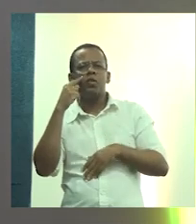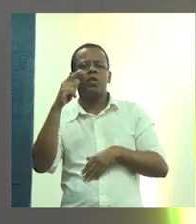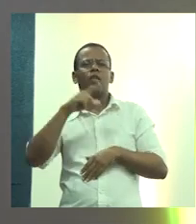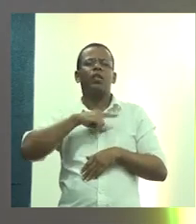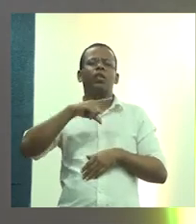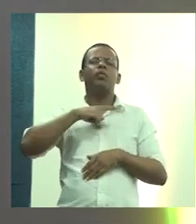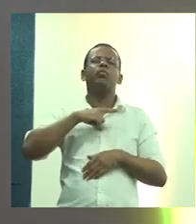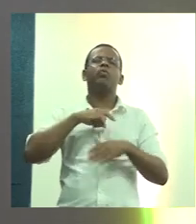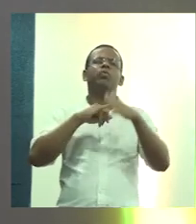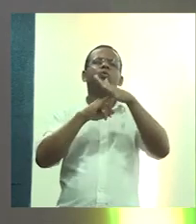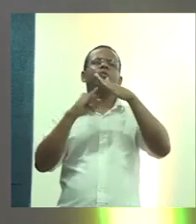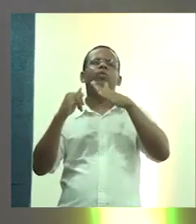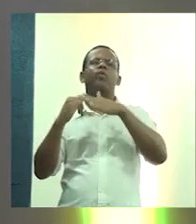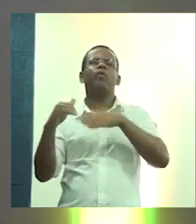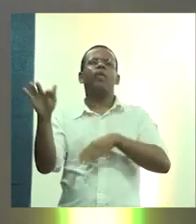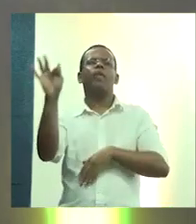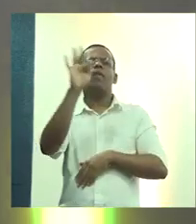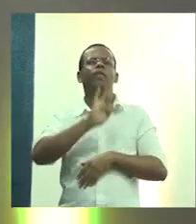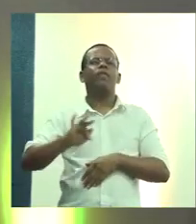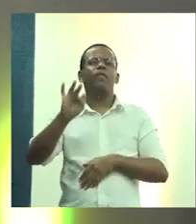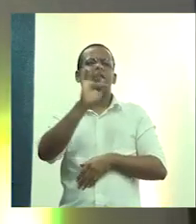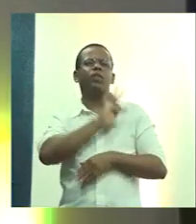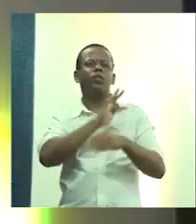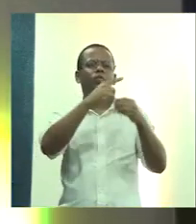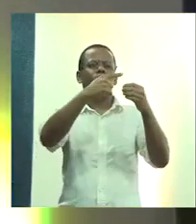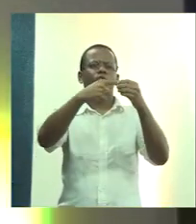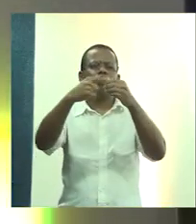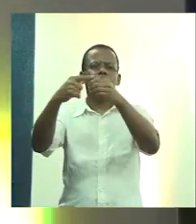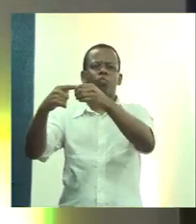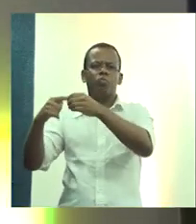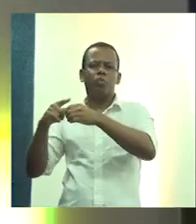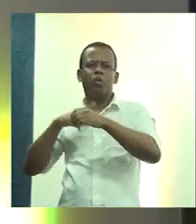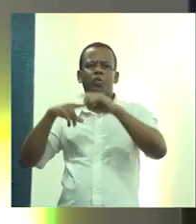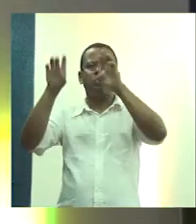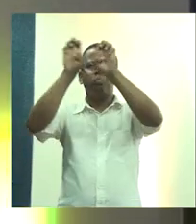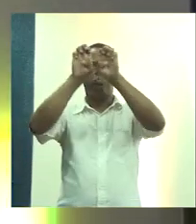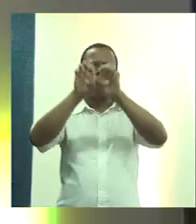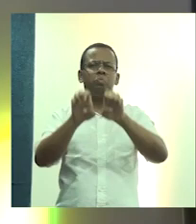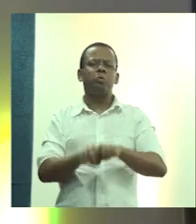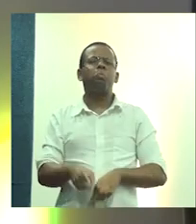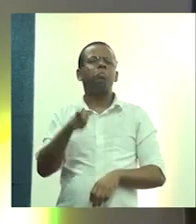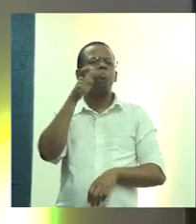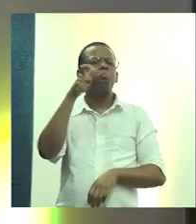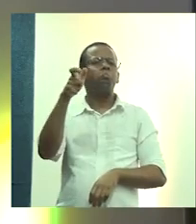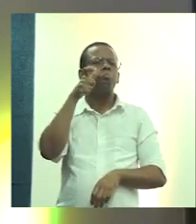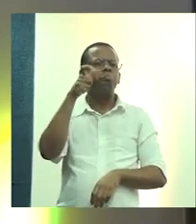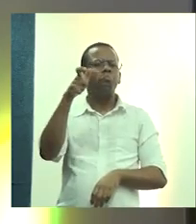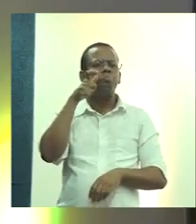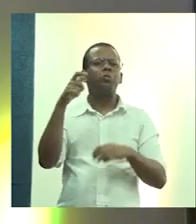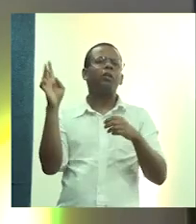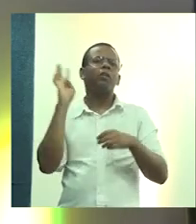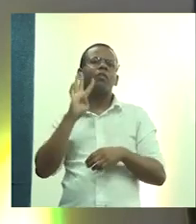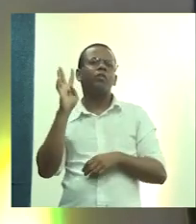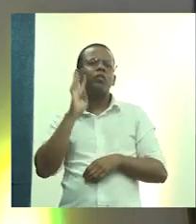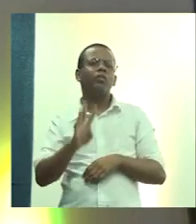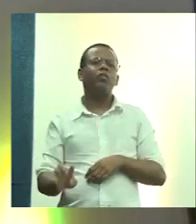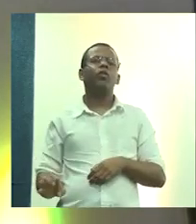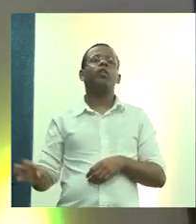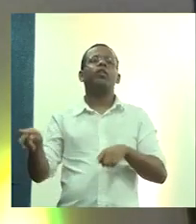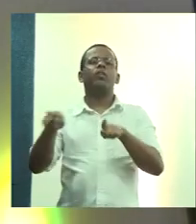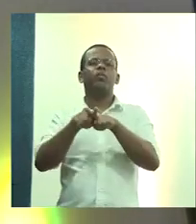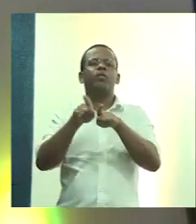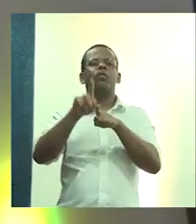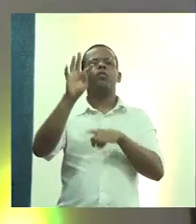dos Municípios, que é uma estrutura bem interessante, a FAMURS, Tribunal de Contas do Estado também,